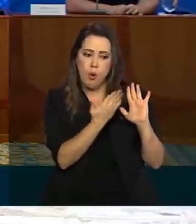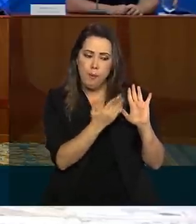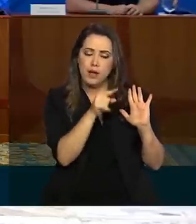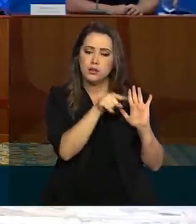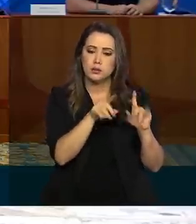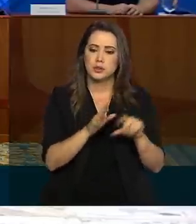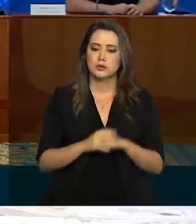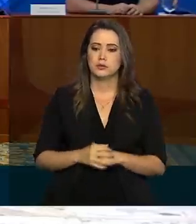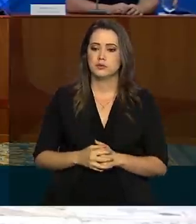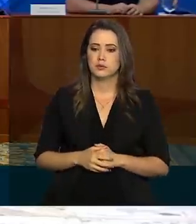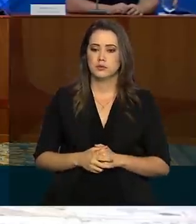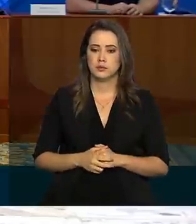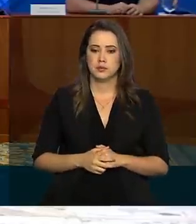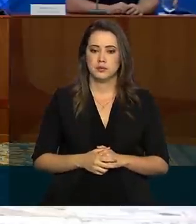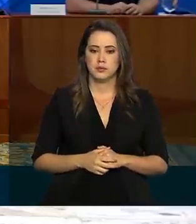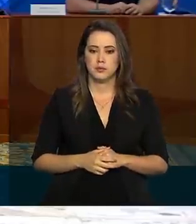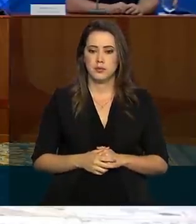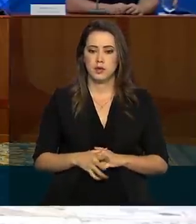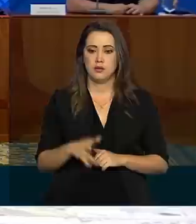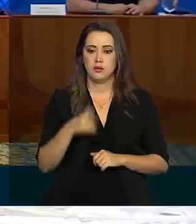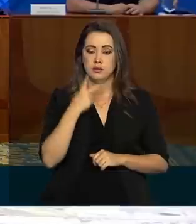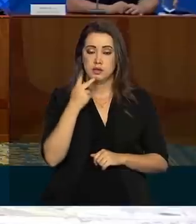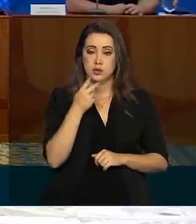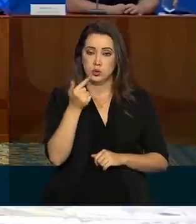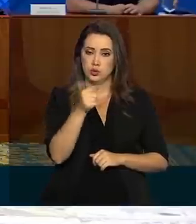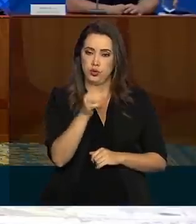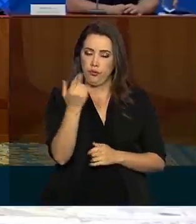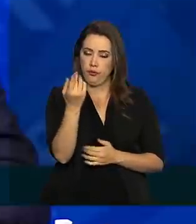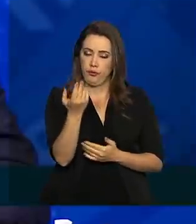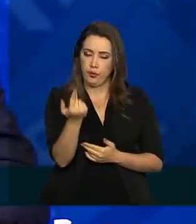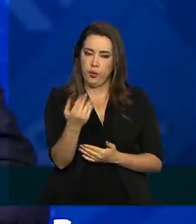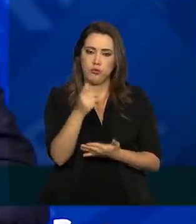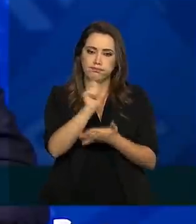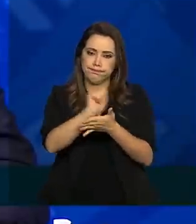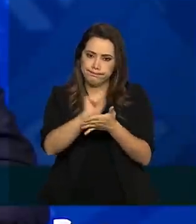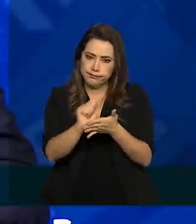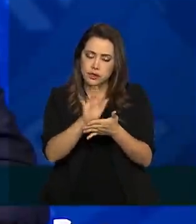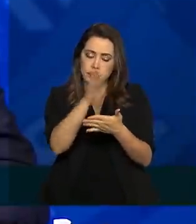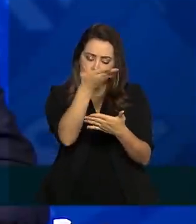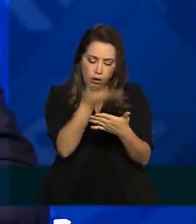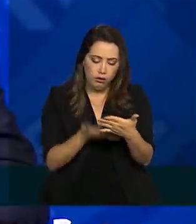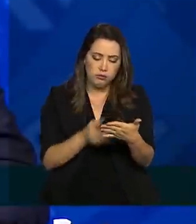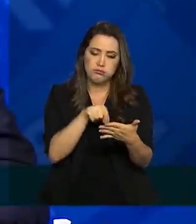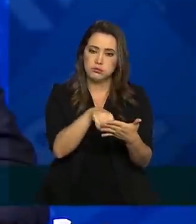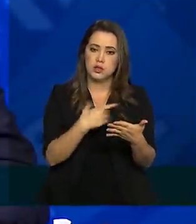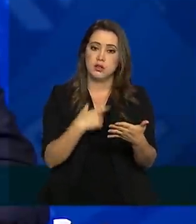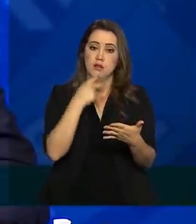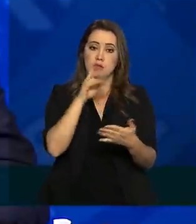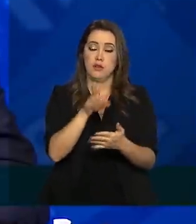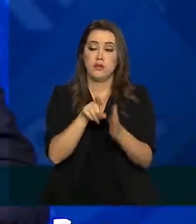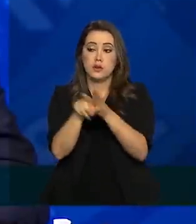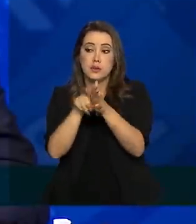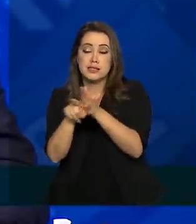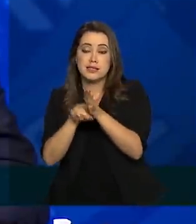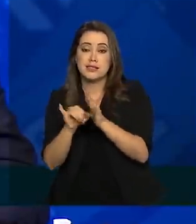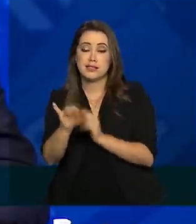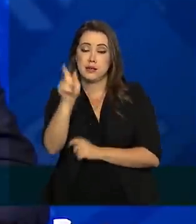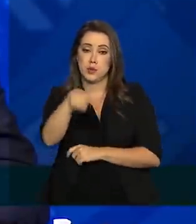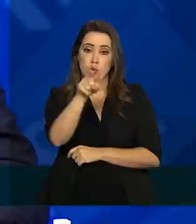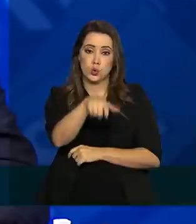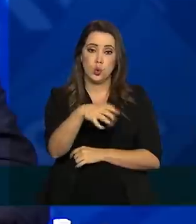Novamente, como está descrito, foi feito um levantamento na literatura científica sobre tratamento da COVID para casos